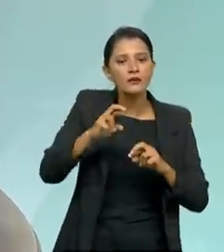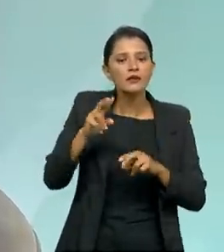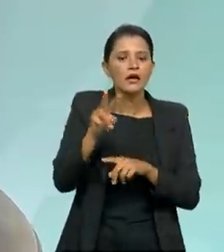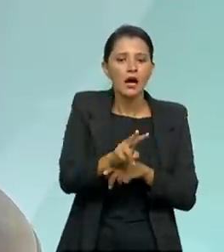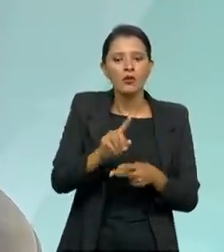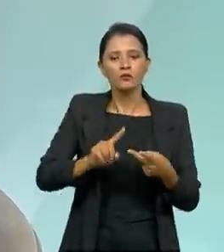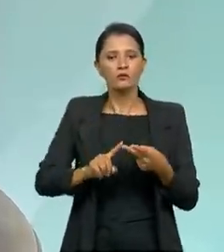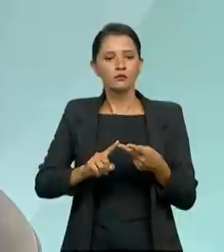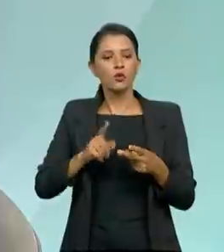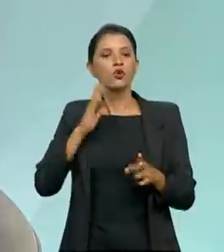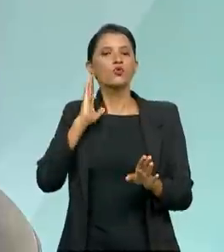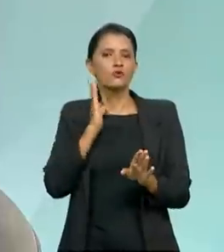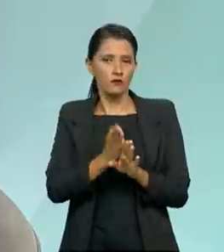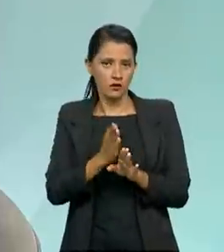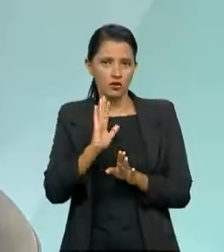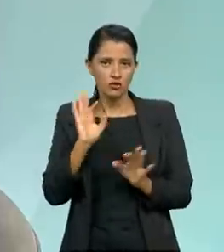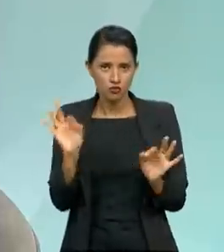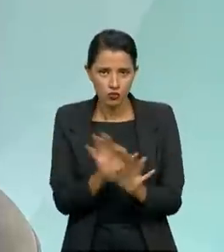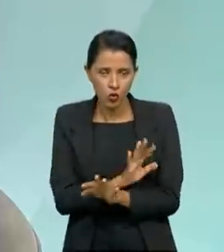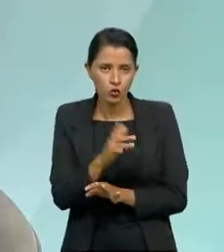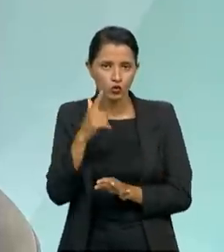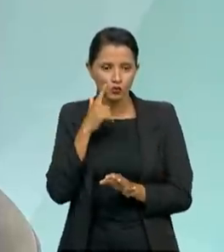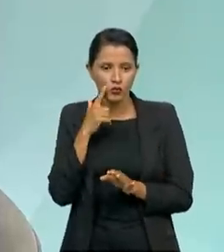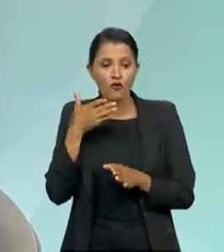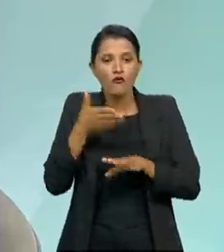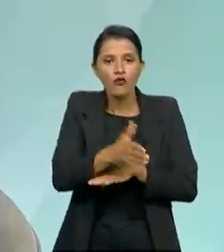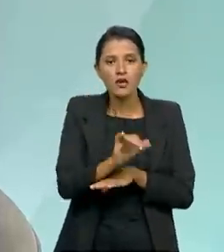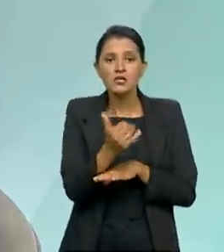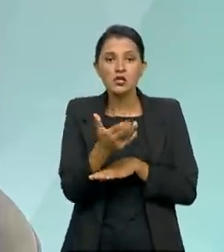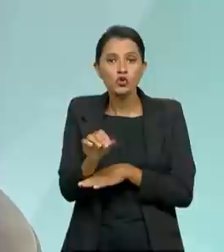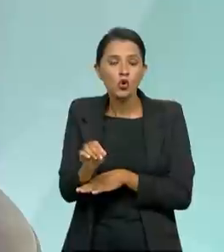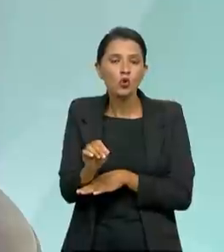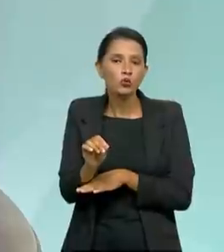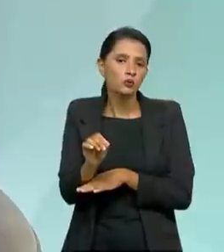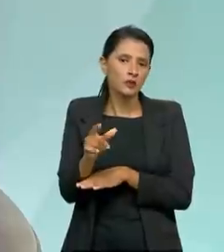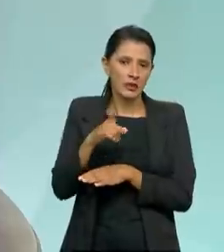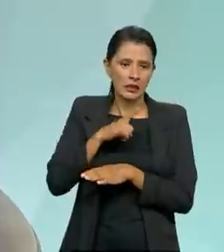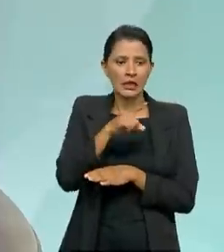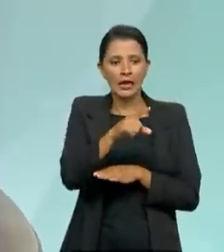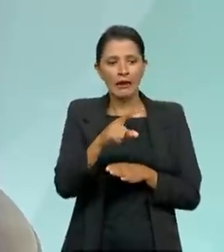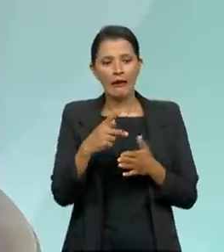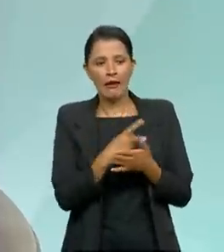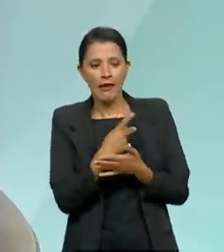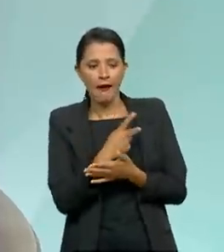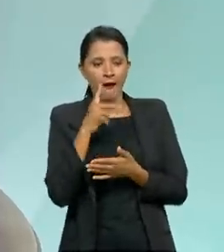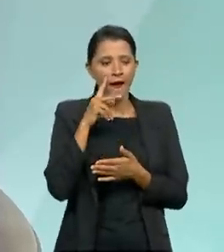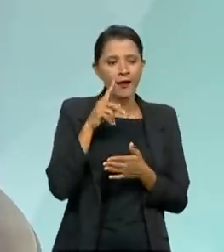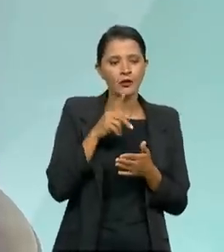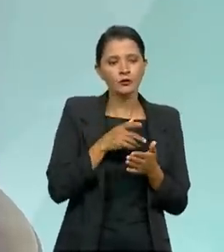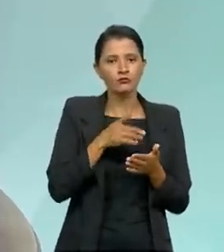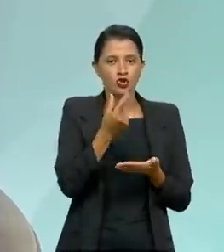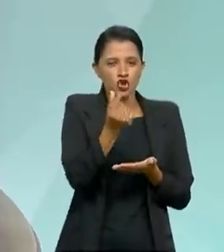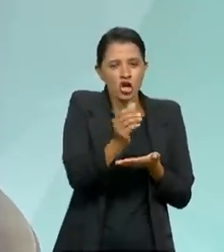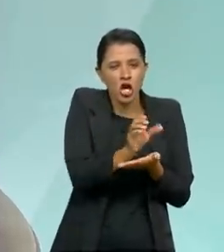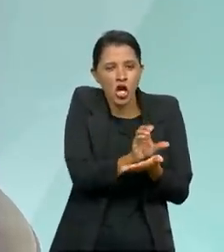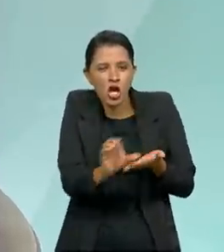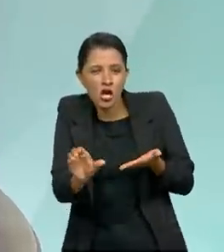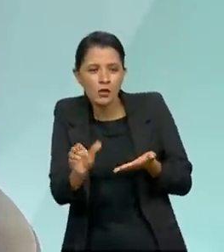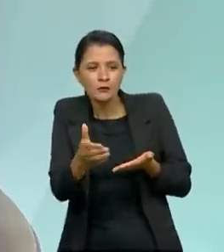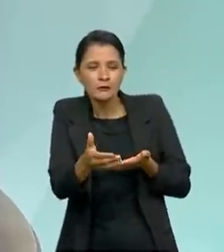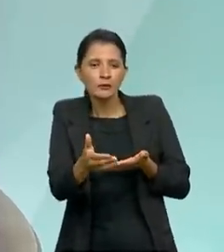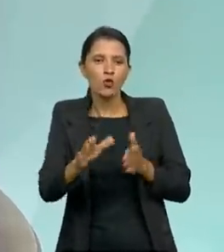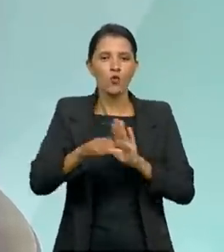identifiquei. Eu vou lá e sanciono. Ou seja, se teve irregularidade, se teve desvio de recurso, eu tenho que